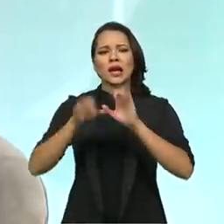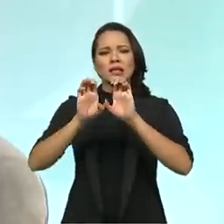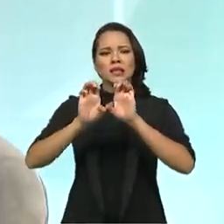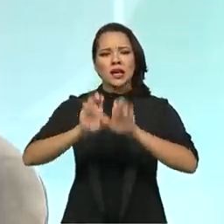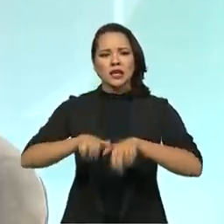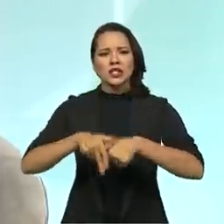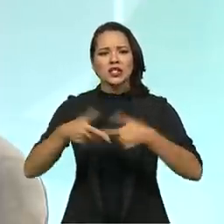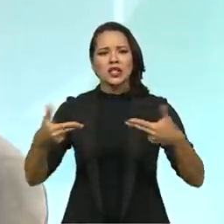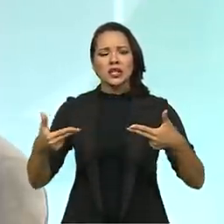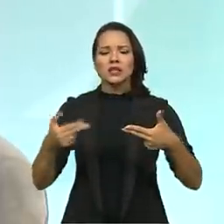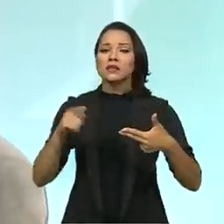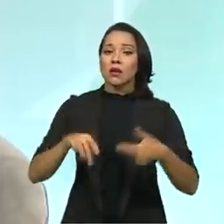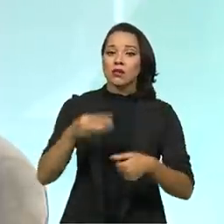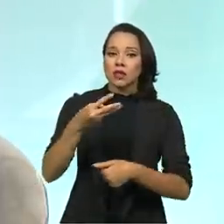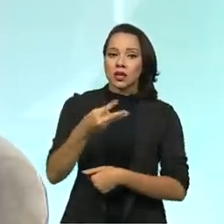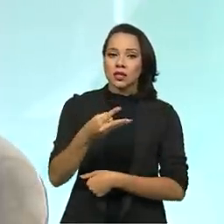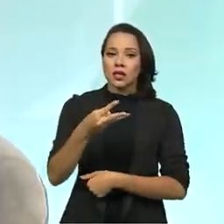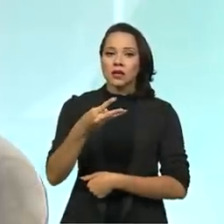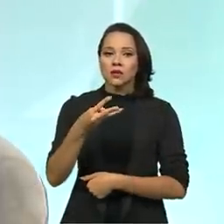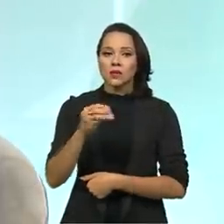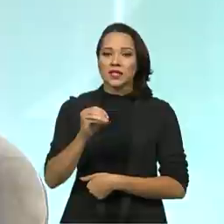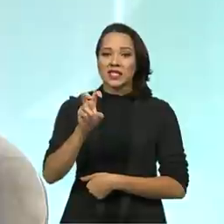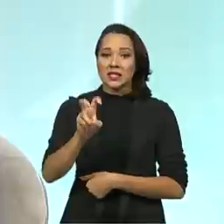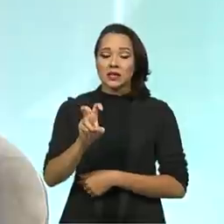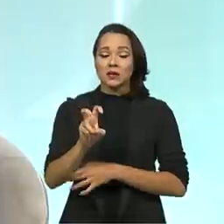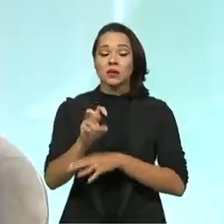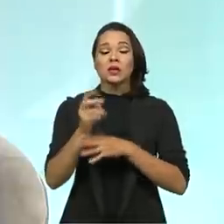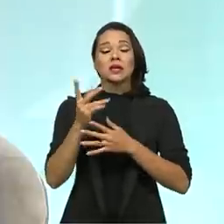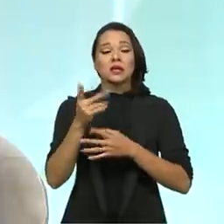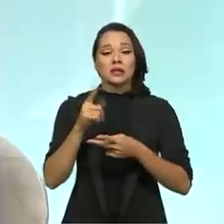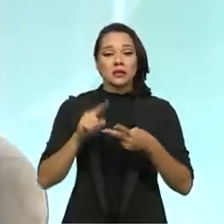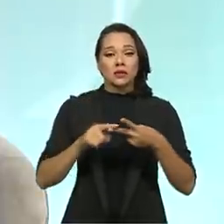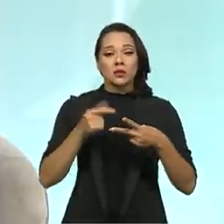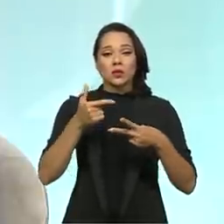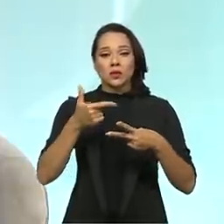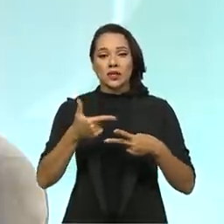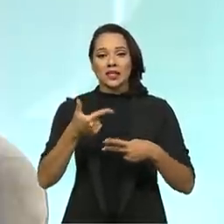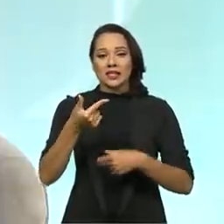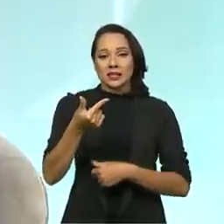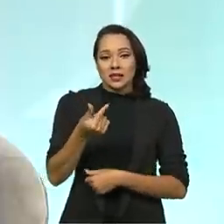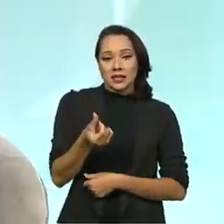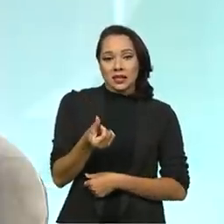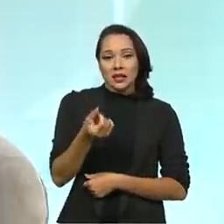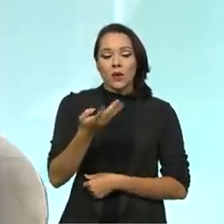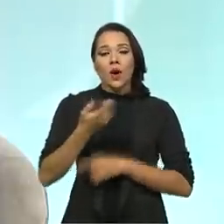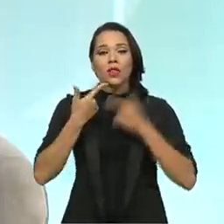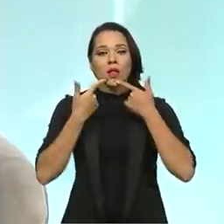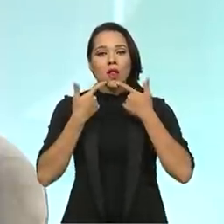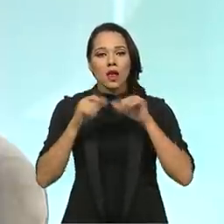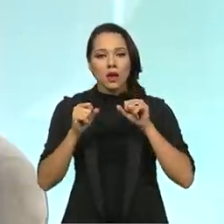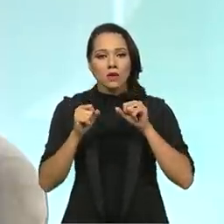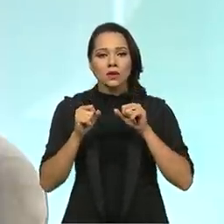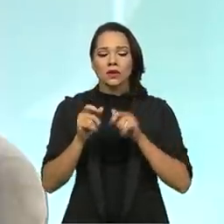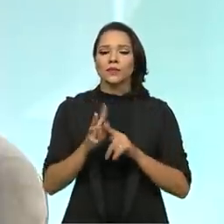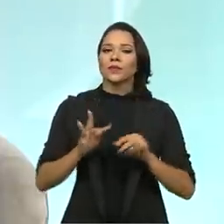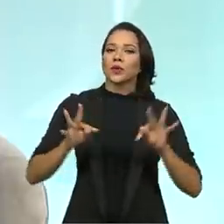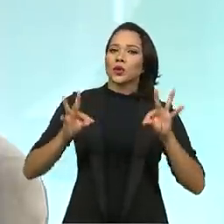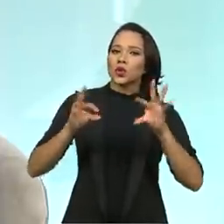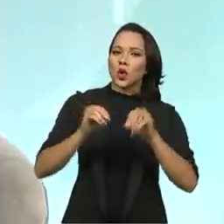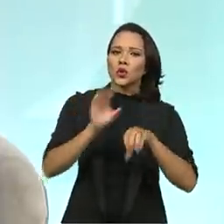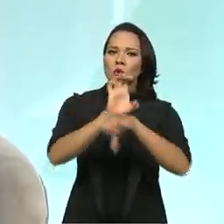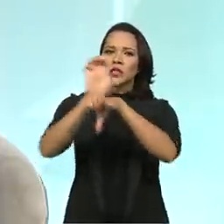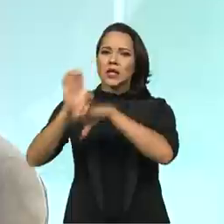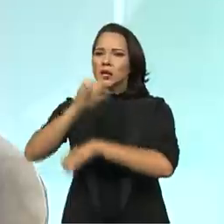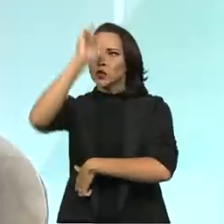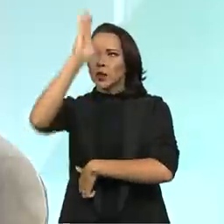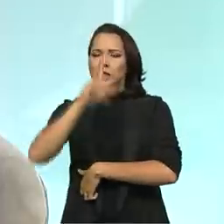305, são 274 línguas. Nós estamos presentes em todos os estados